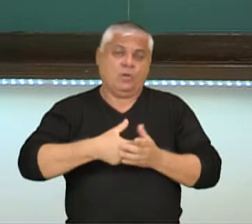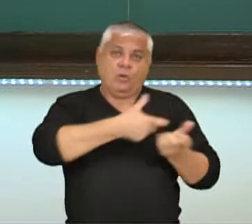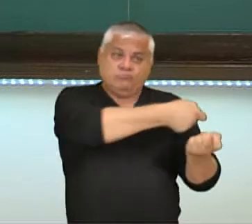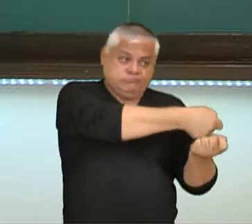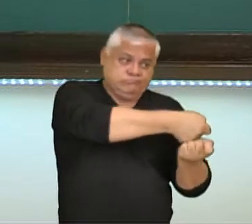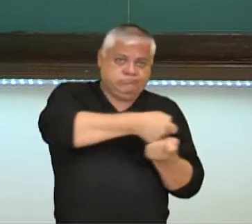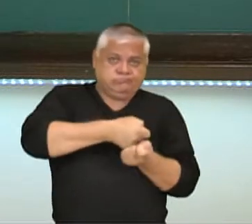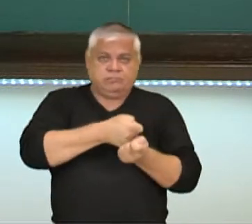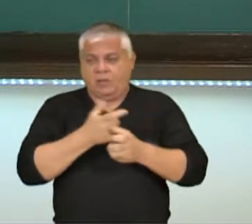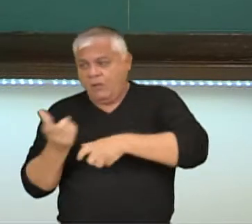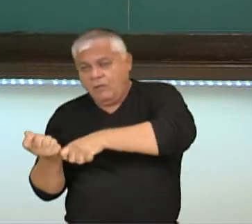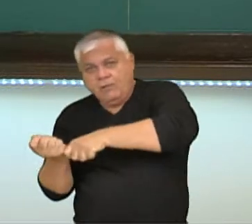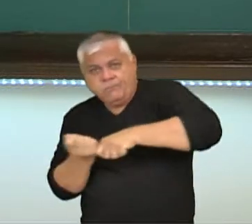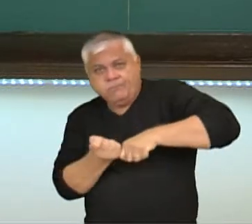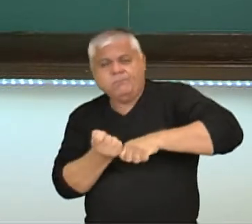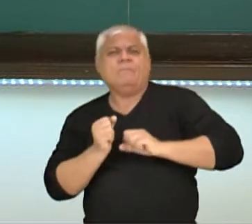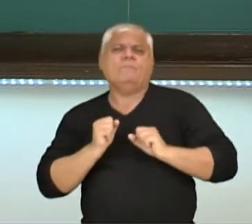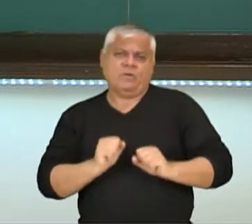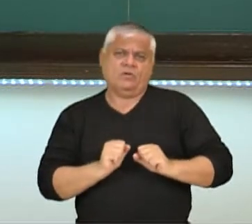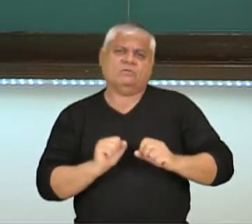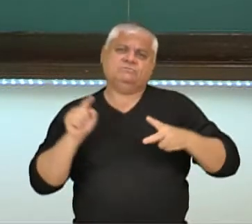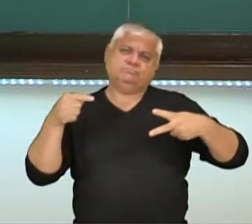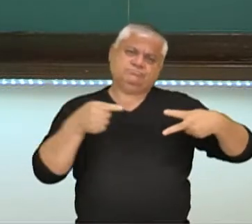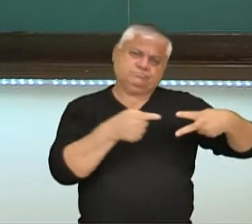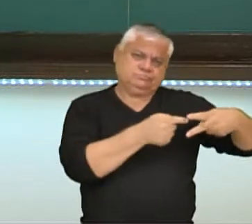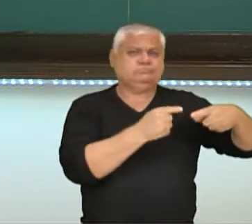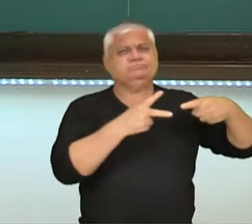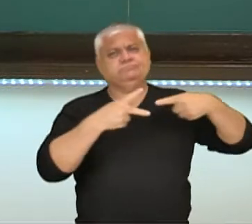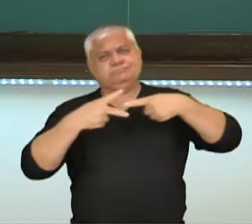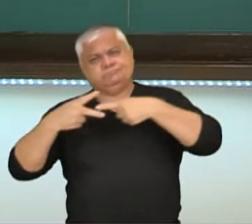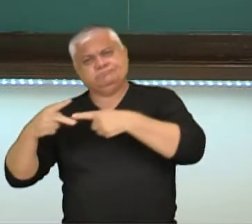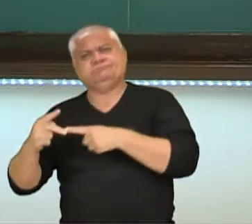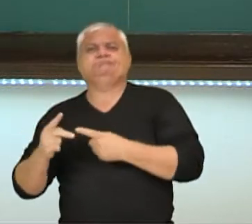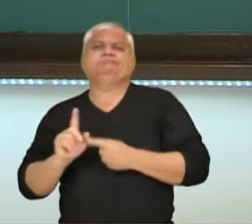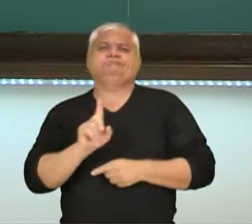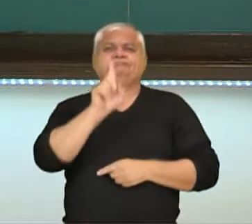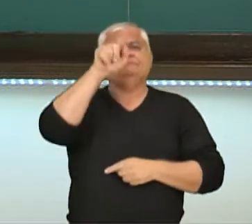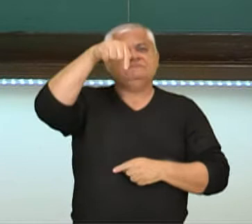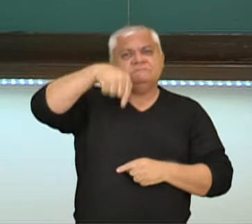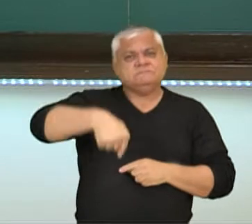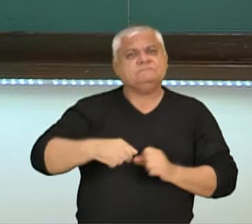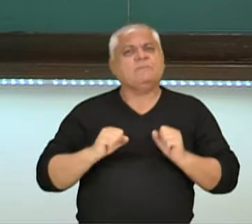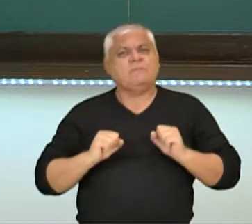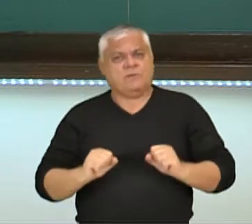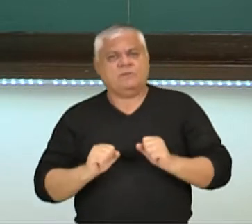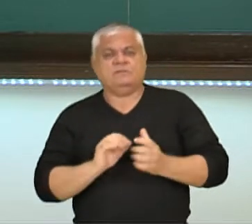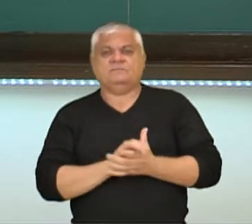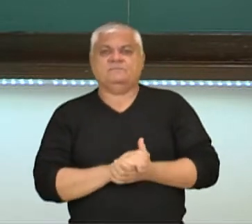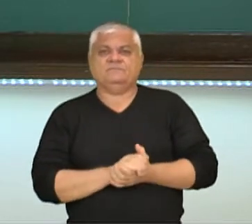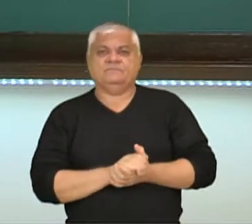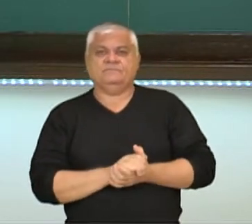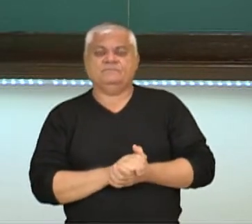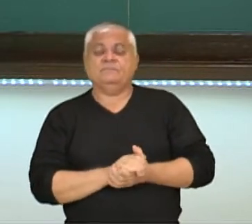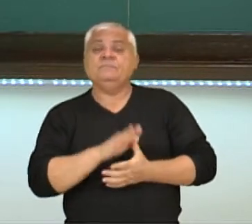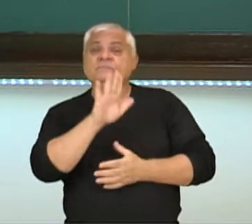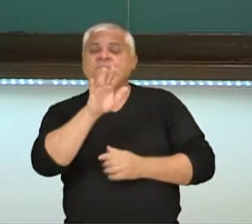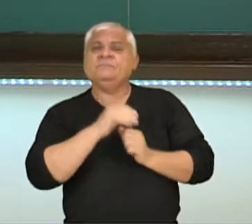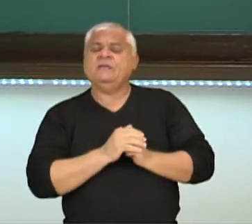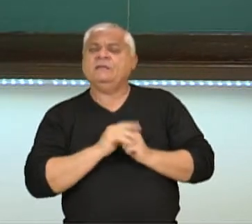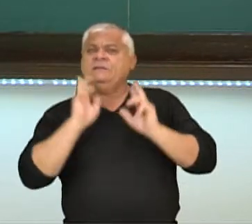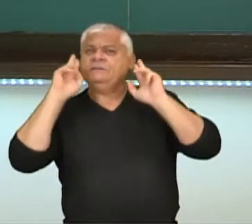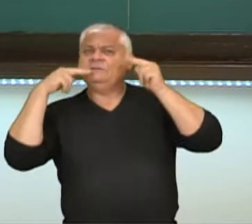Então, a força, ela um vetor, porque ela existe na vertical e ela existe na horizontal. E Isaac Newton